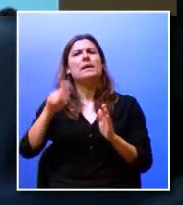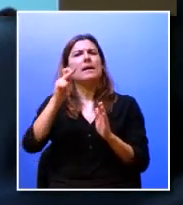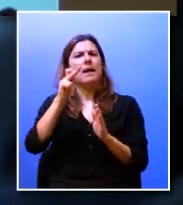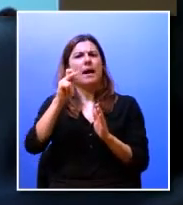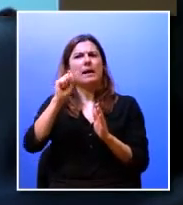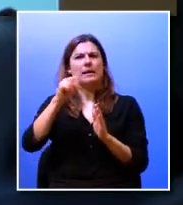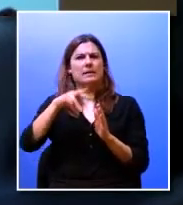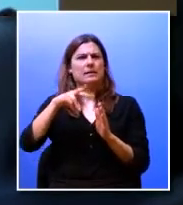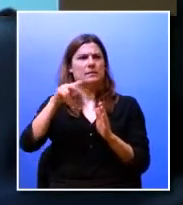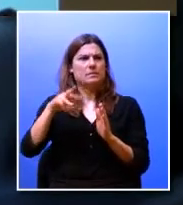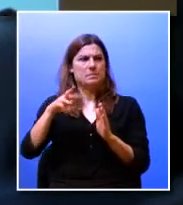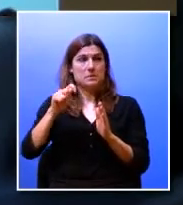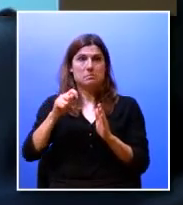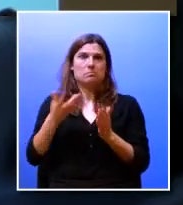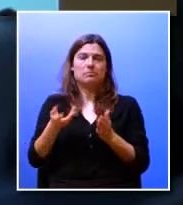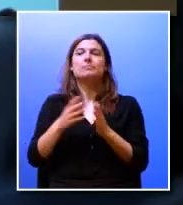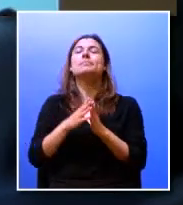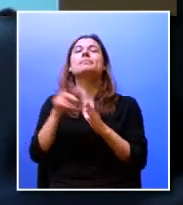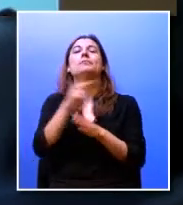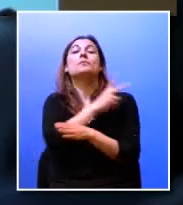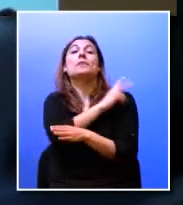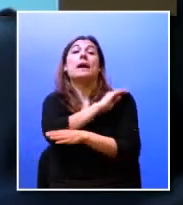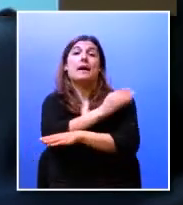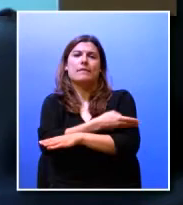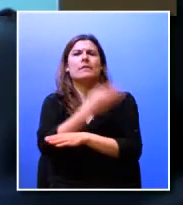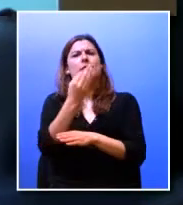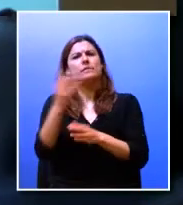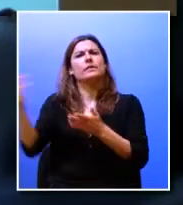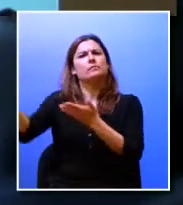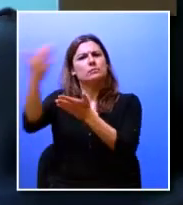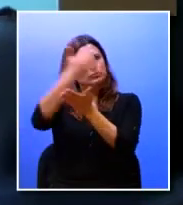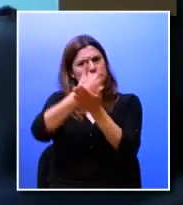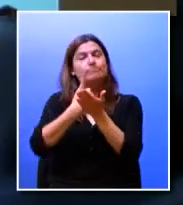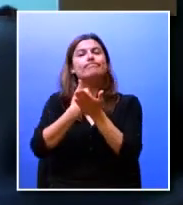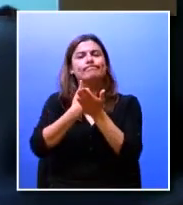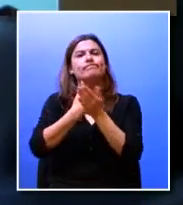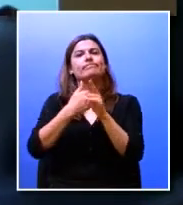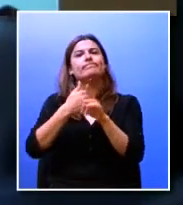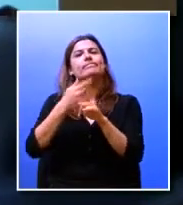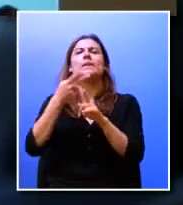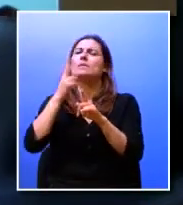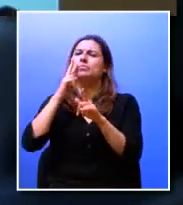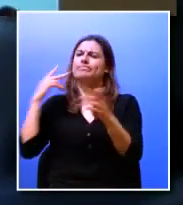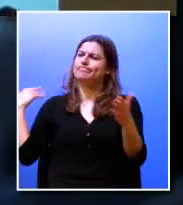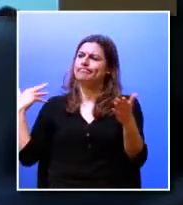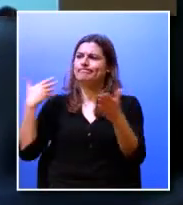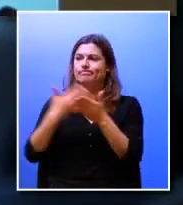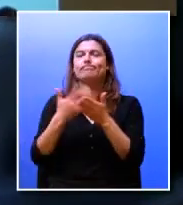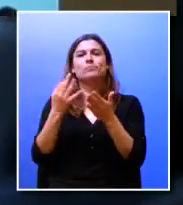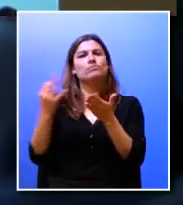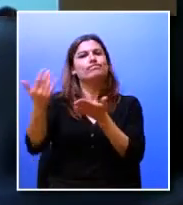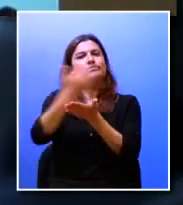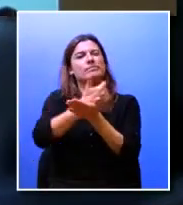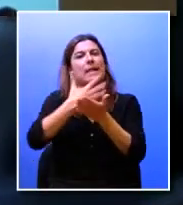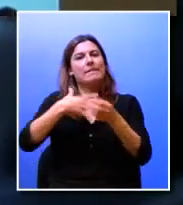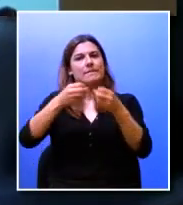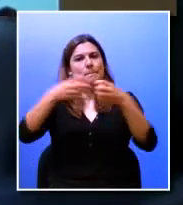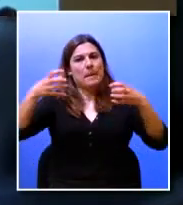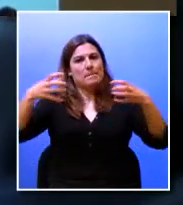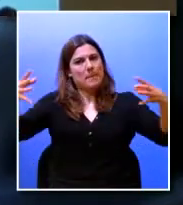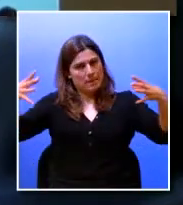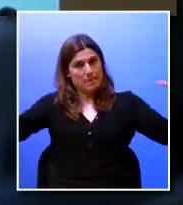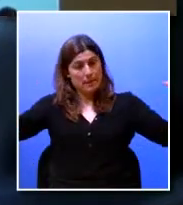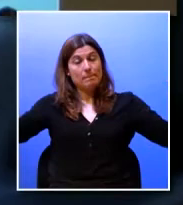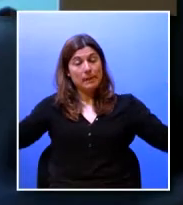fez ao longo dos últimos anos e isto tem sido um apanagem dos diferentes reitores de se alargar digamos que